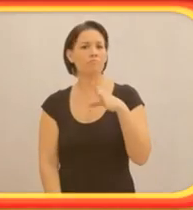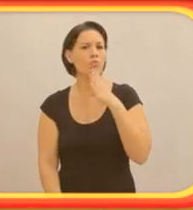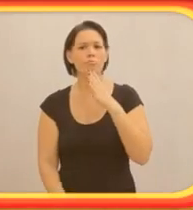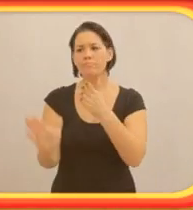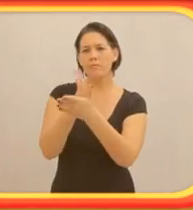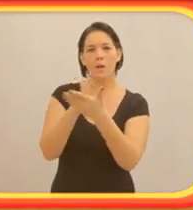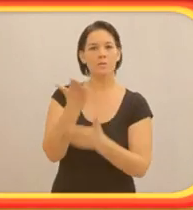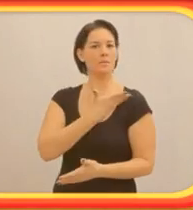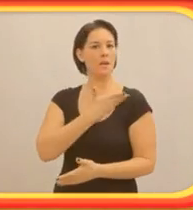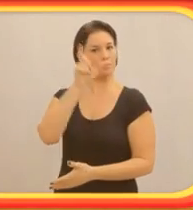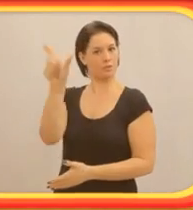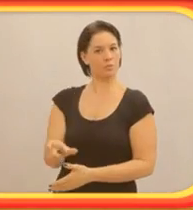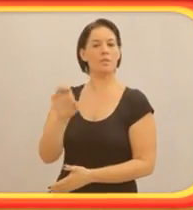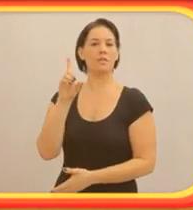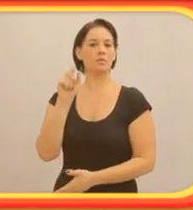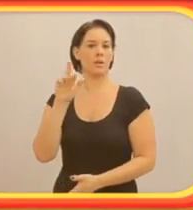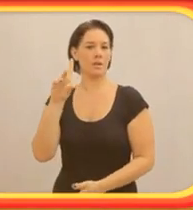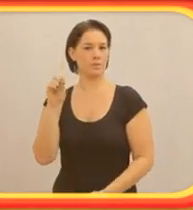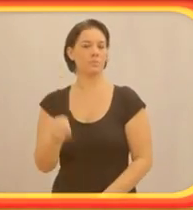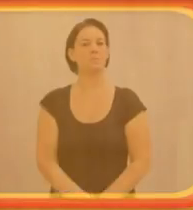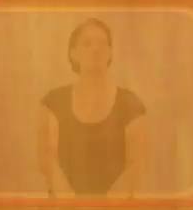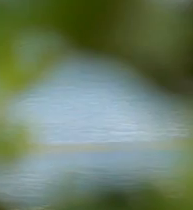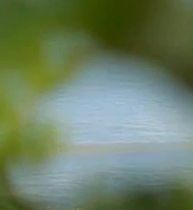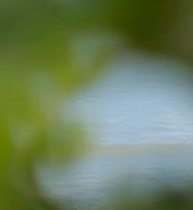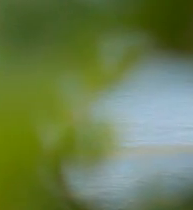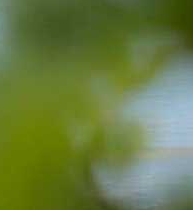Vamos conhecer alguns dos amigos de Eduardo?